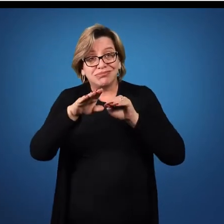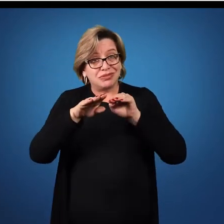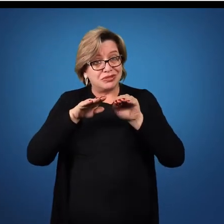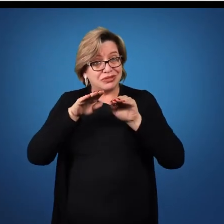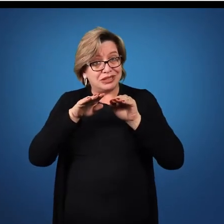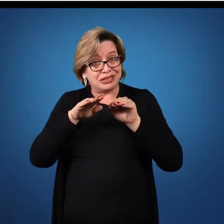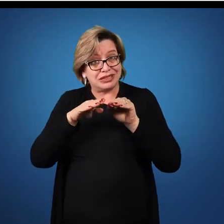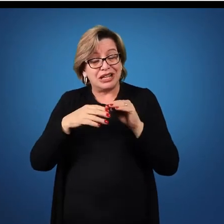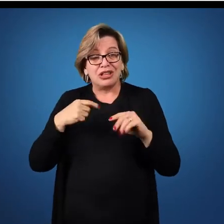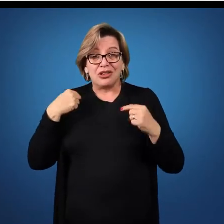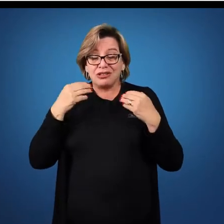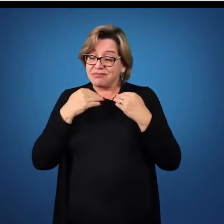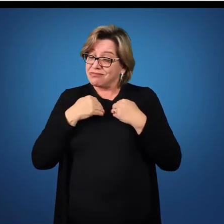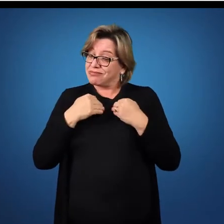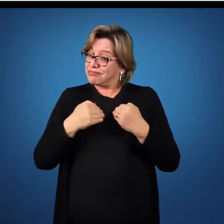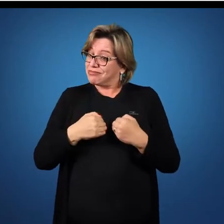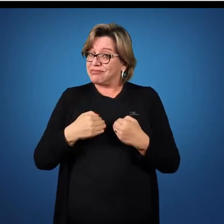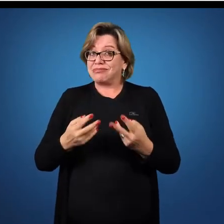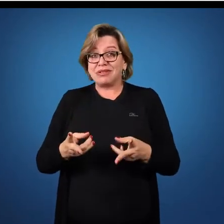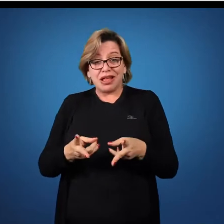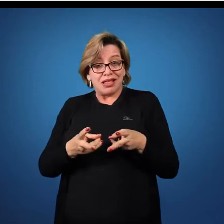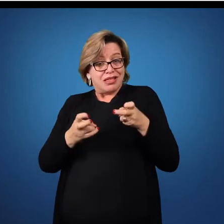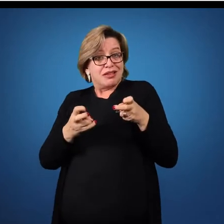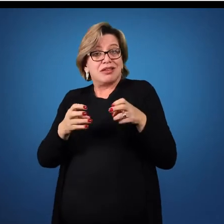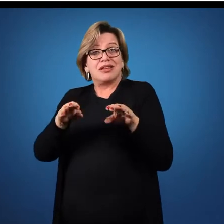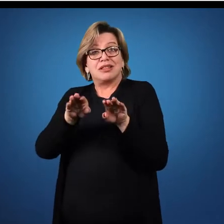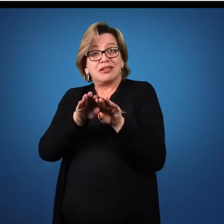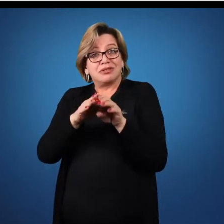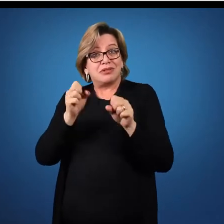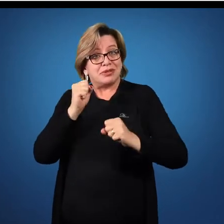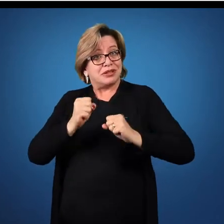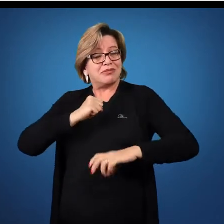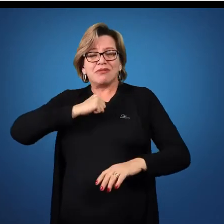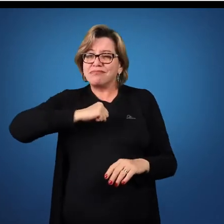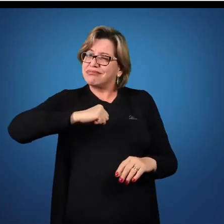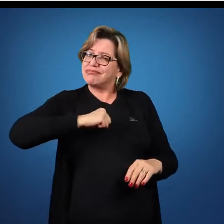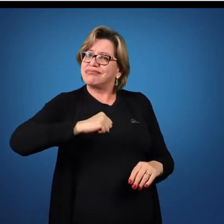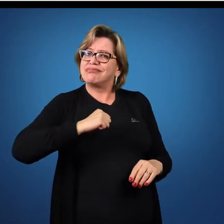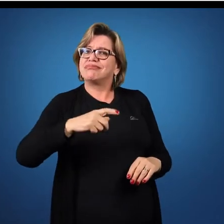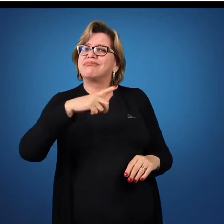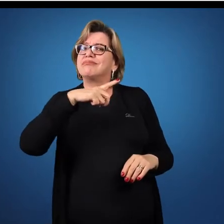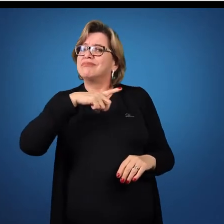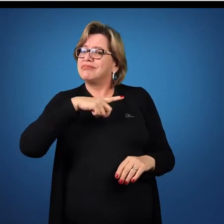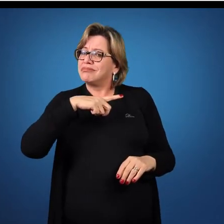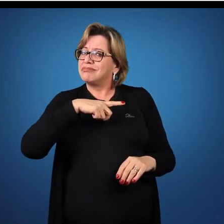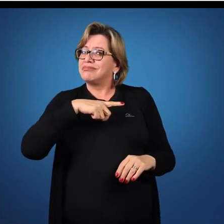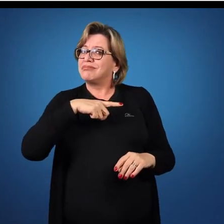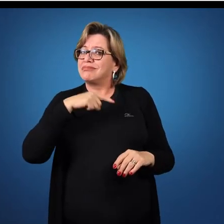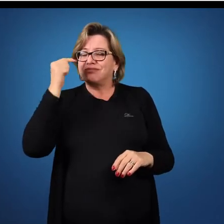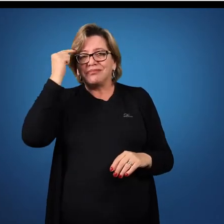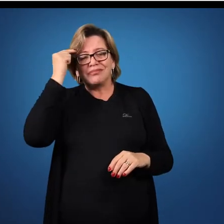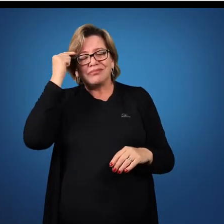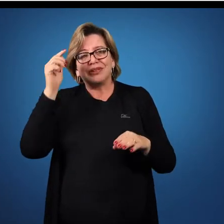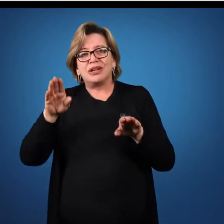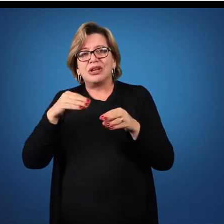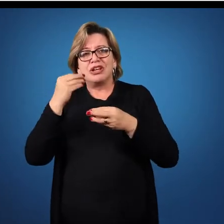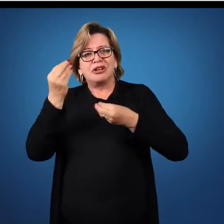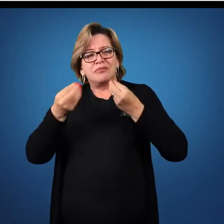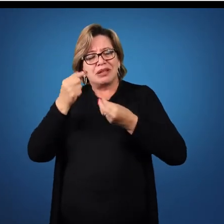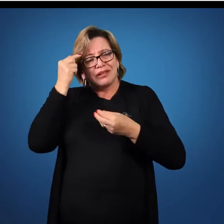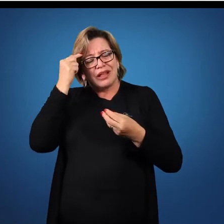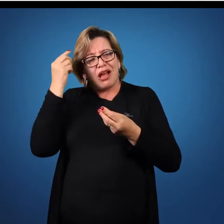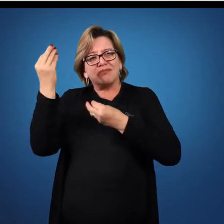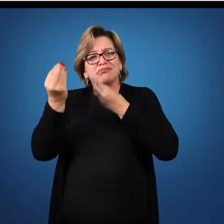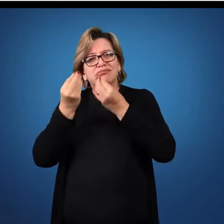percebermos esse corpo, a gente perceba também o potencial de todos esses movimentos. refletamos como eles